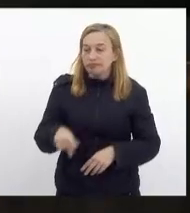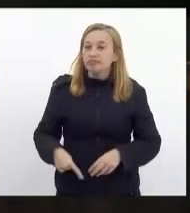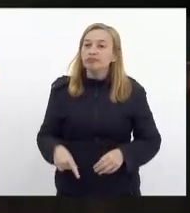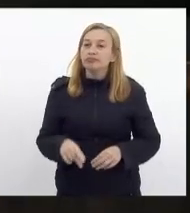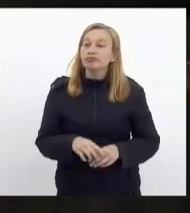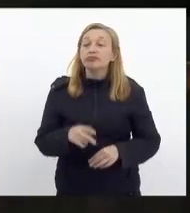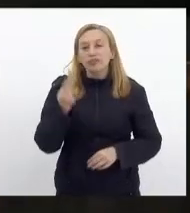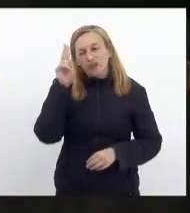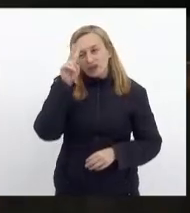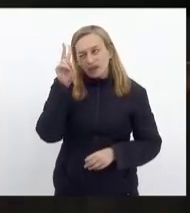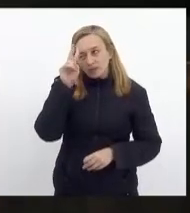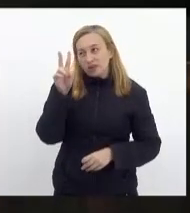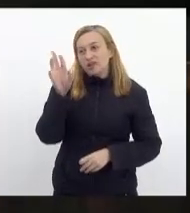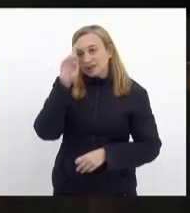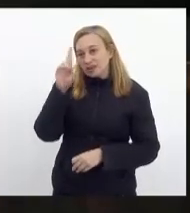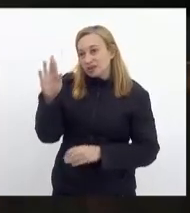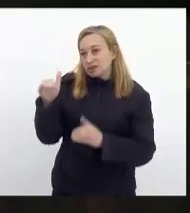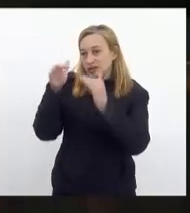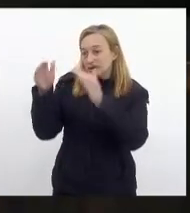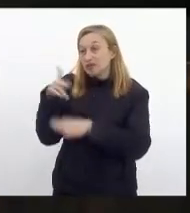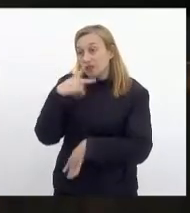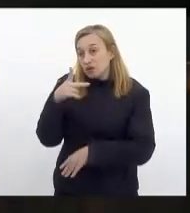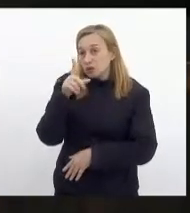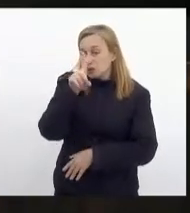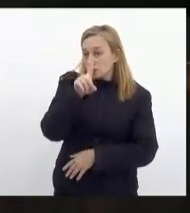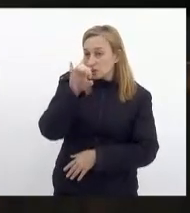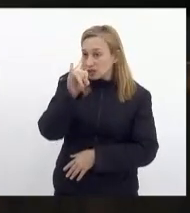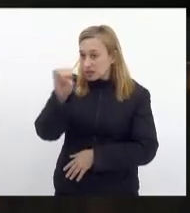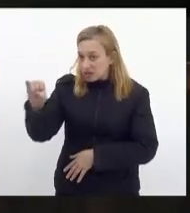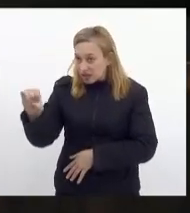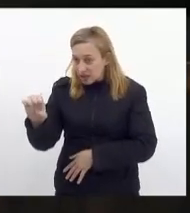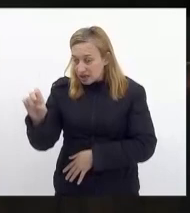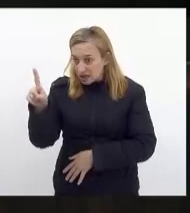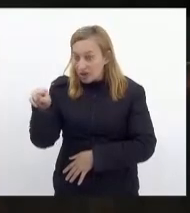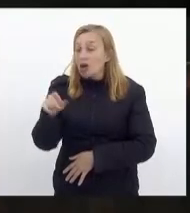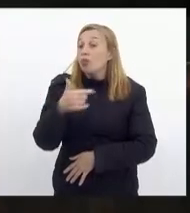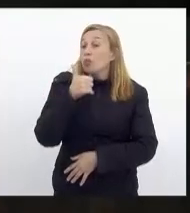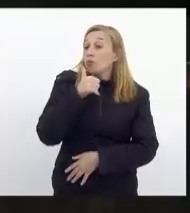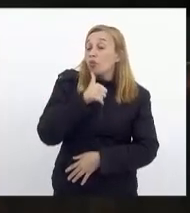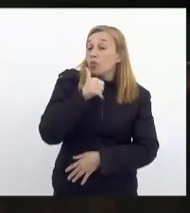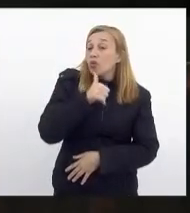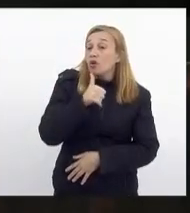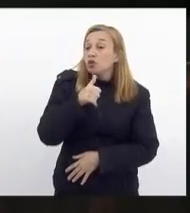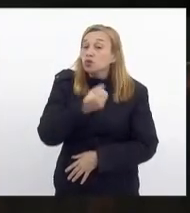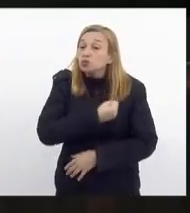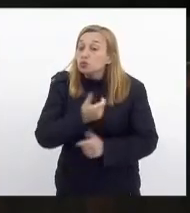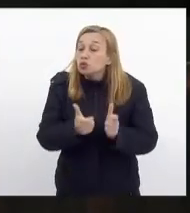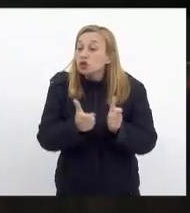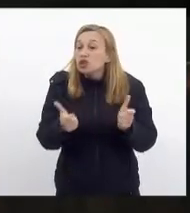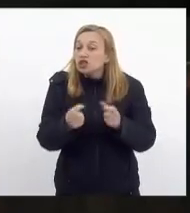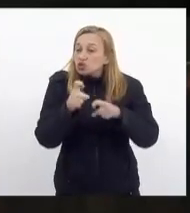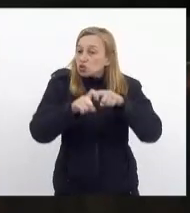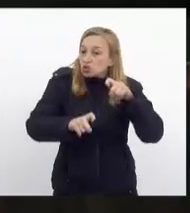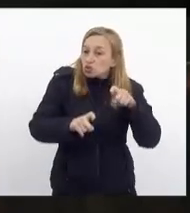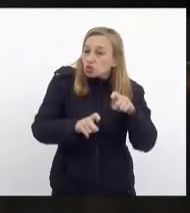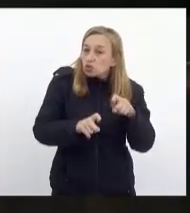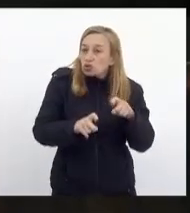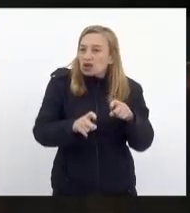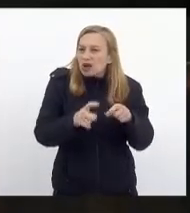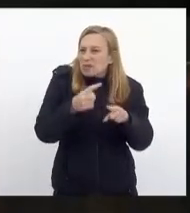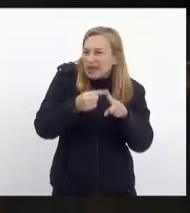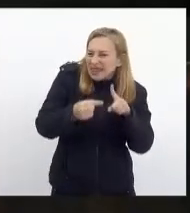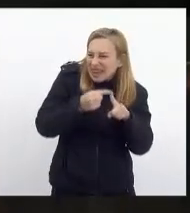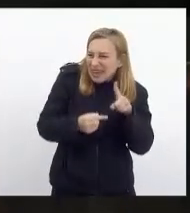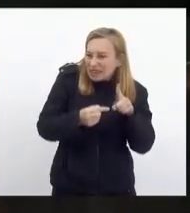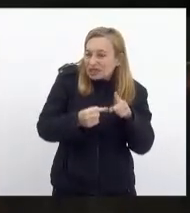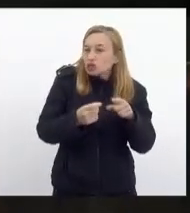Bem lembrado que a vossa excelência trouxe sobre o dossiê mulher, onde a maioria dos estupros, ou, por que não dizer, metade